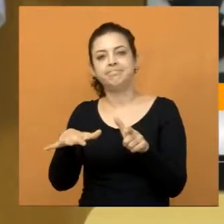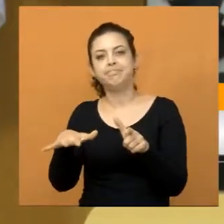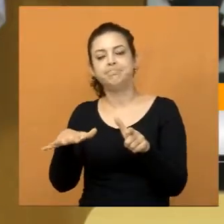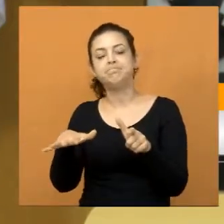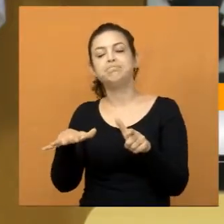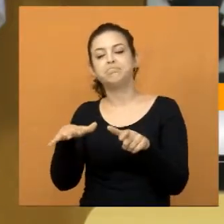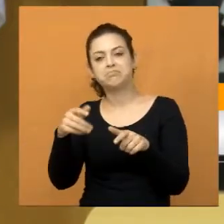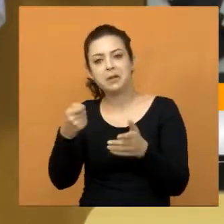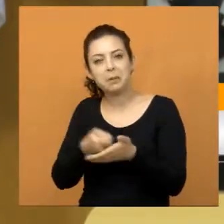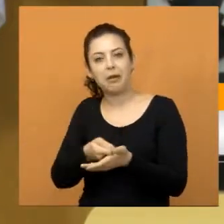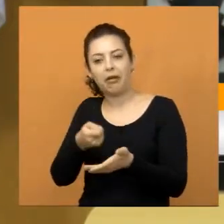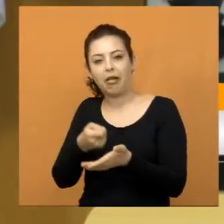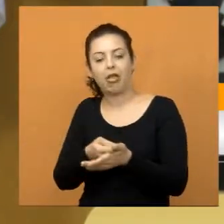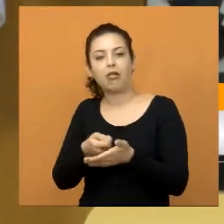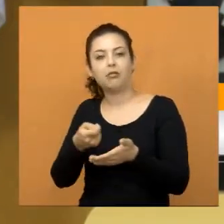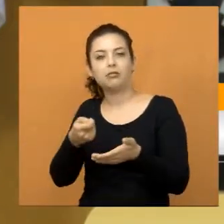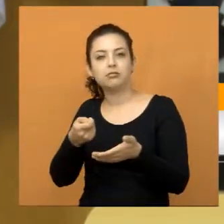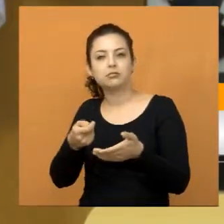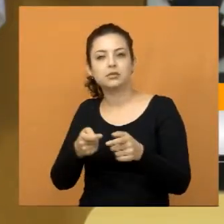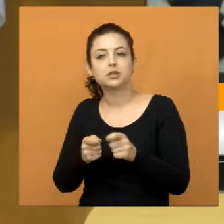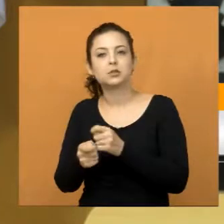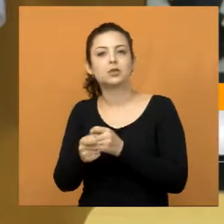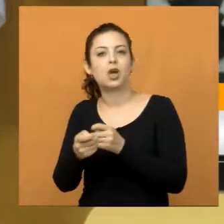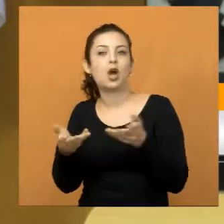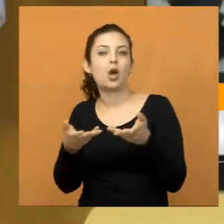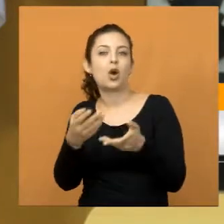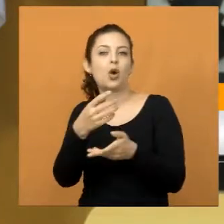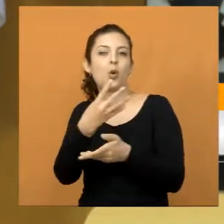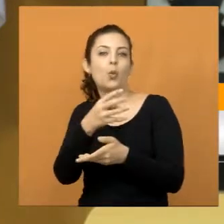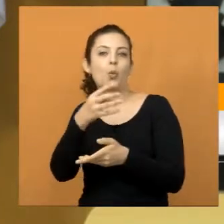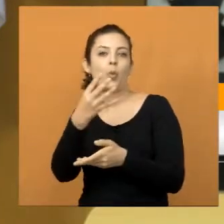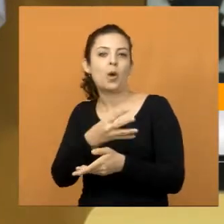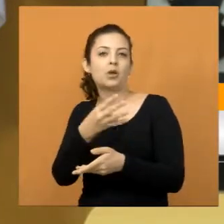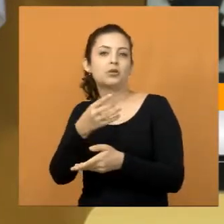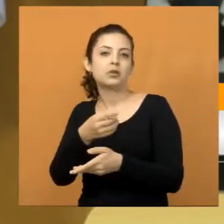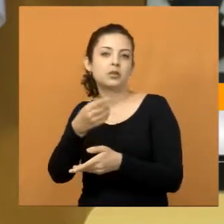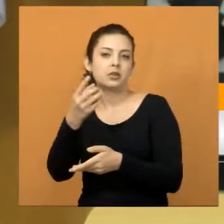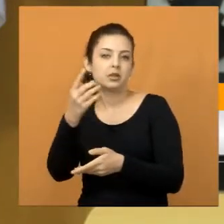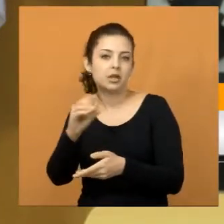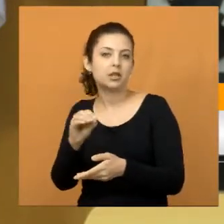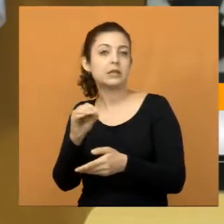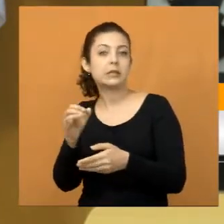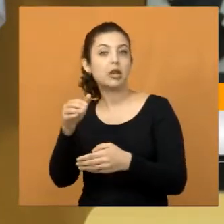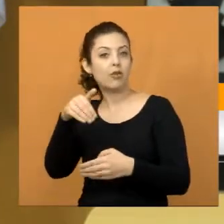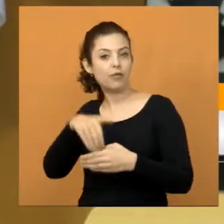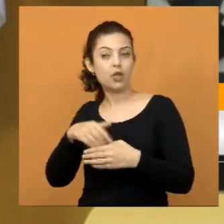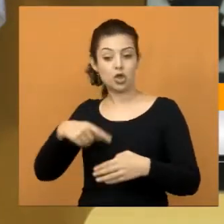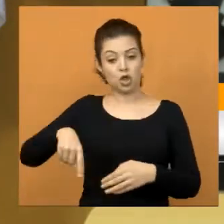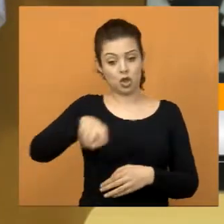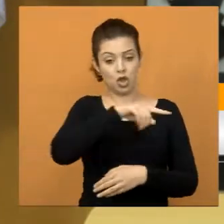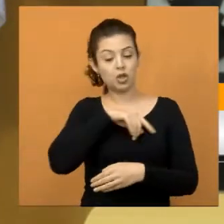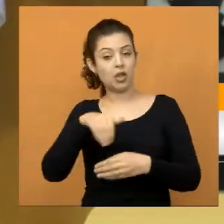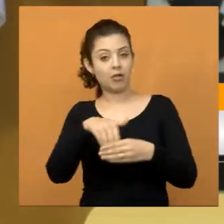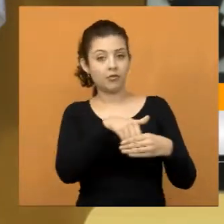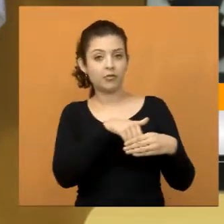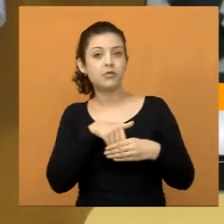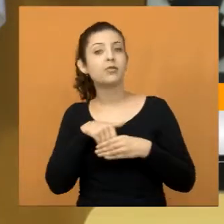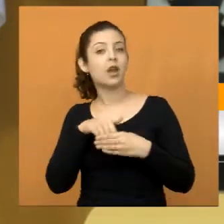que pagam a tarifa ali, hoje de 4,10. E se eu tivesse votado, aliás, nós que votamos,